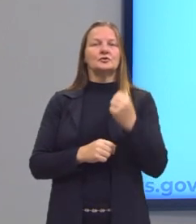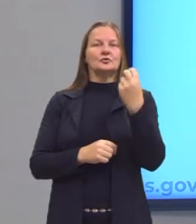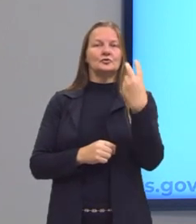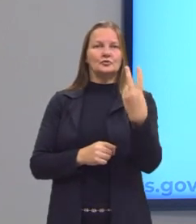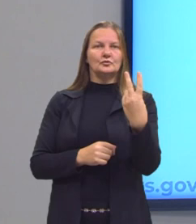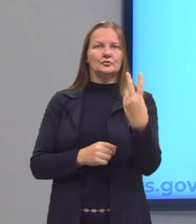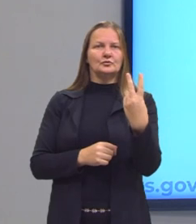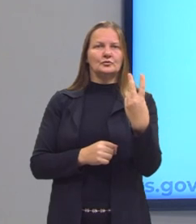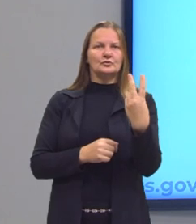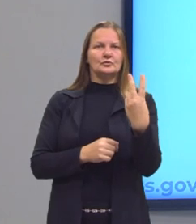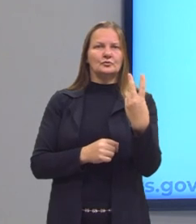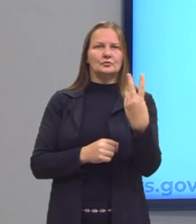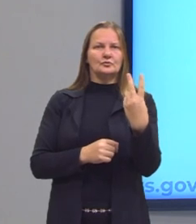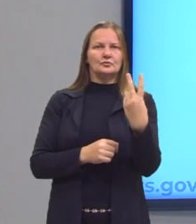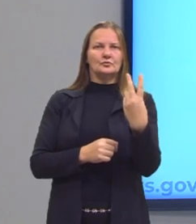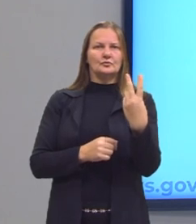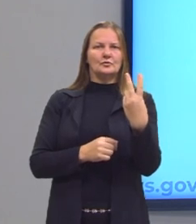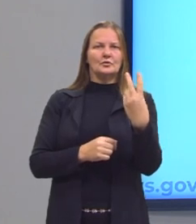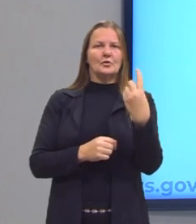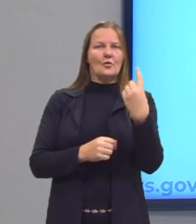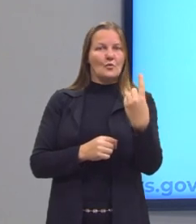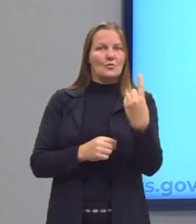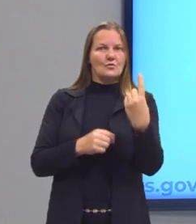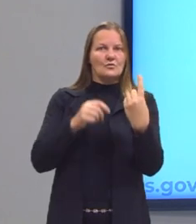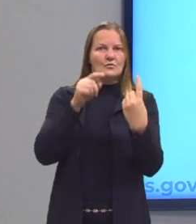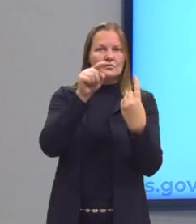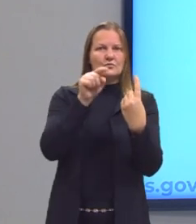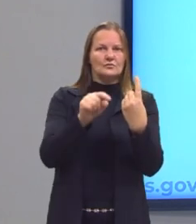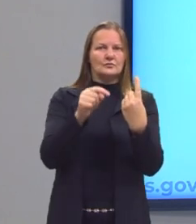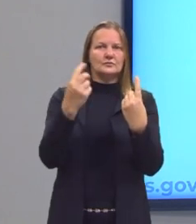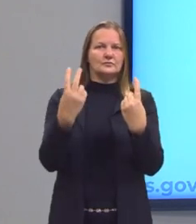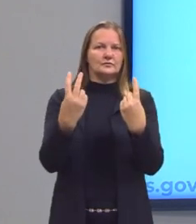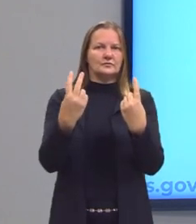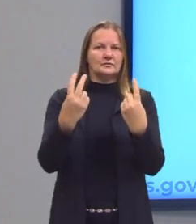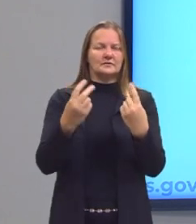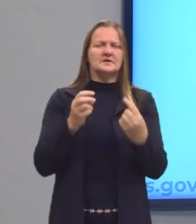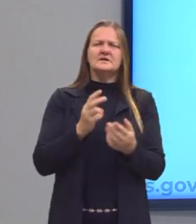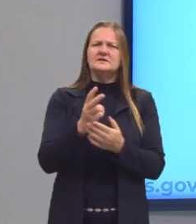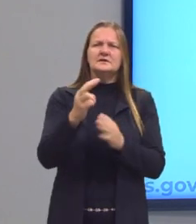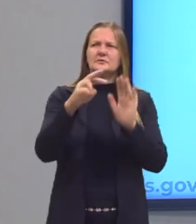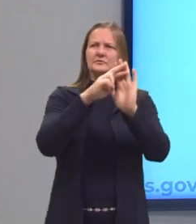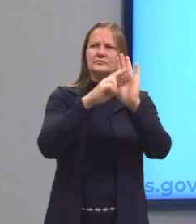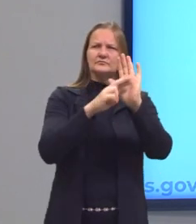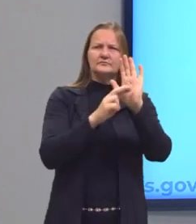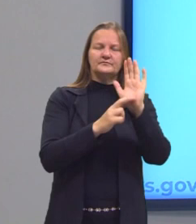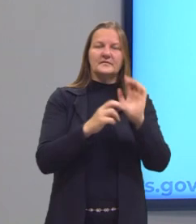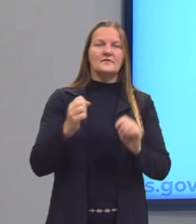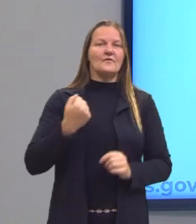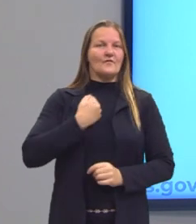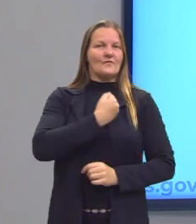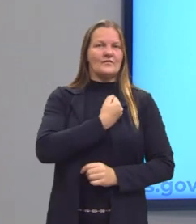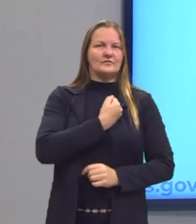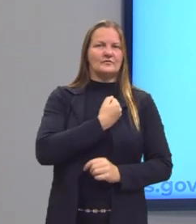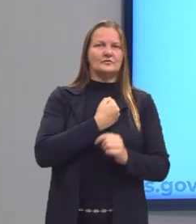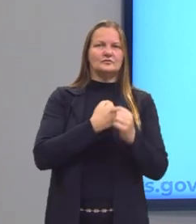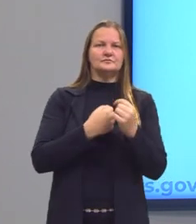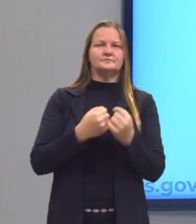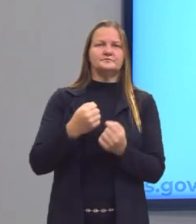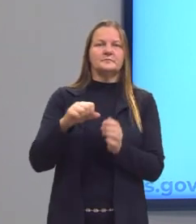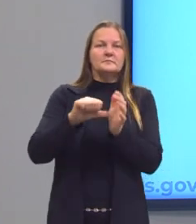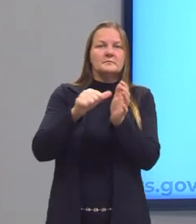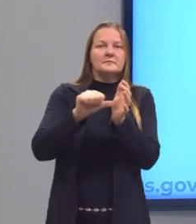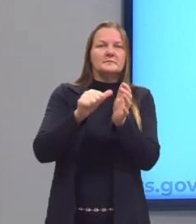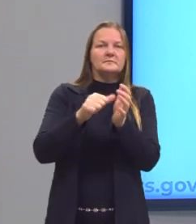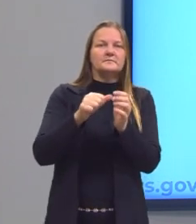que um está para dois. Sempre lemos primeiro valor, os dois pontinhos nós lemos